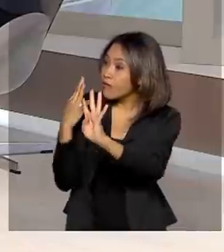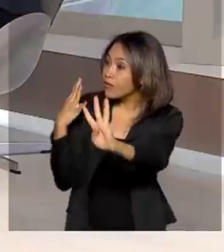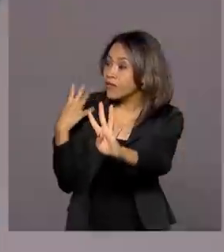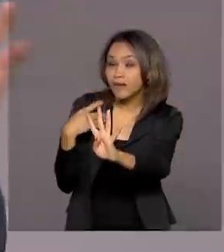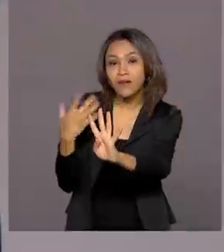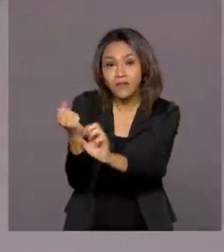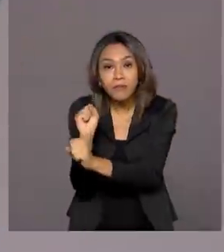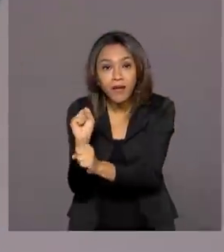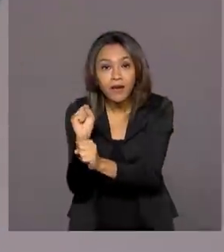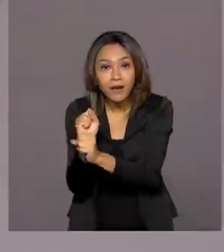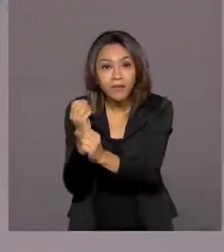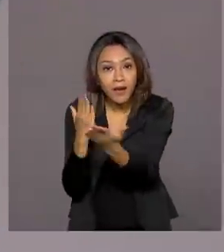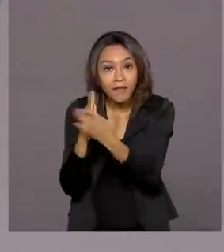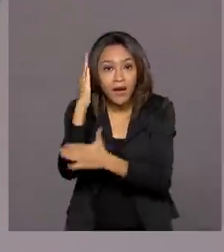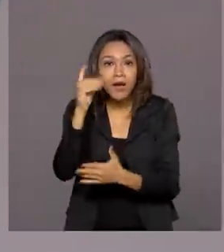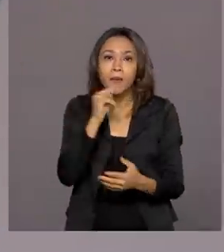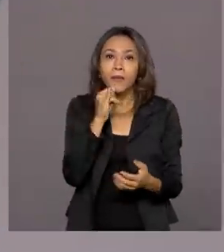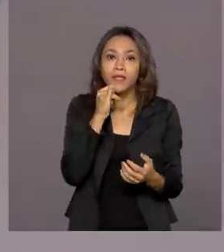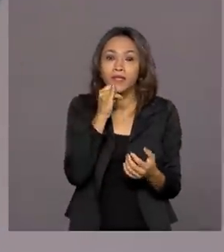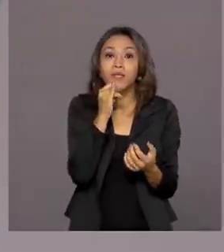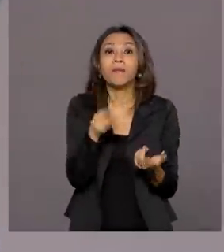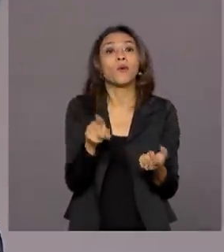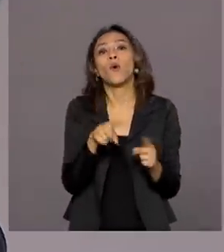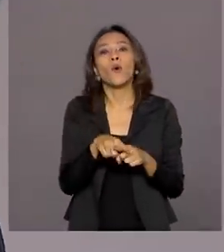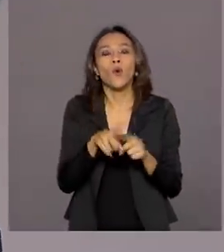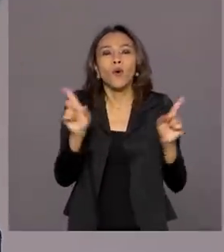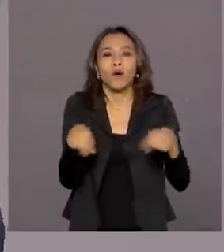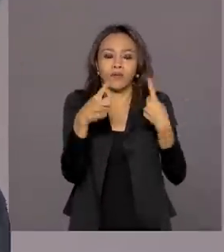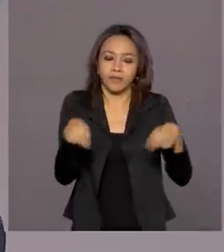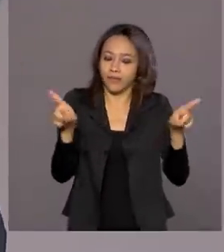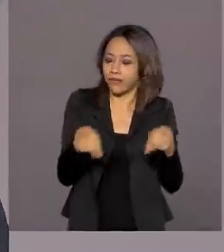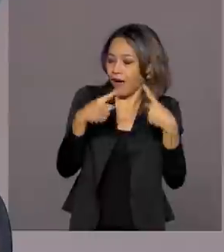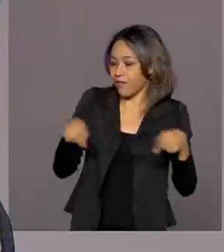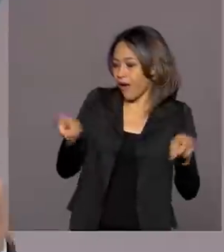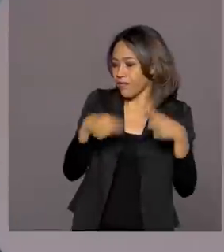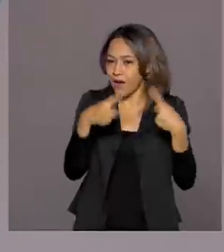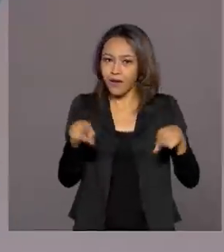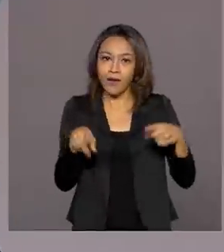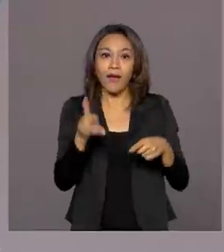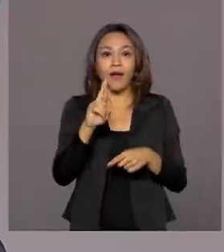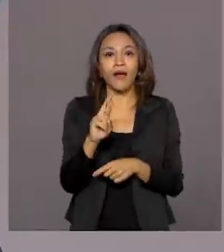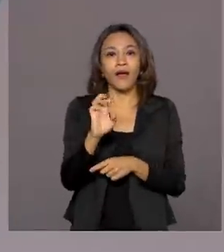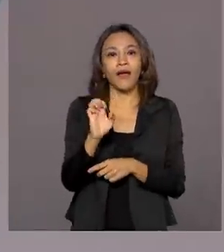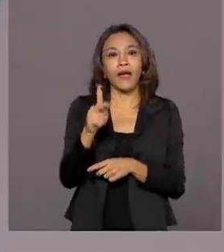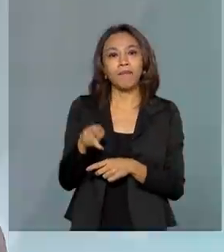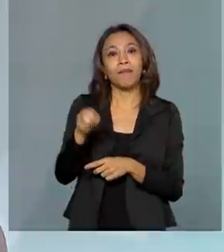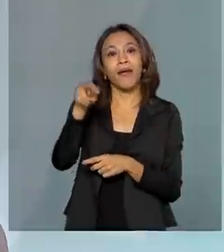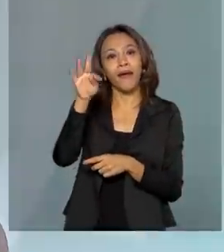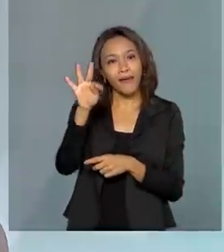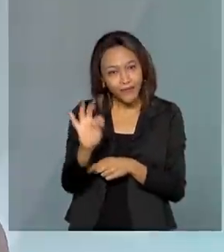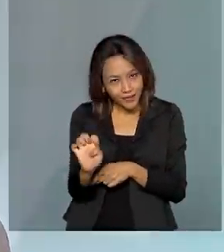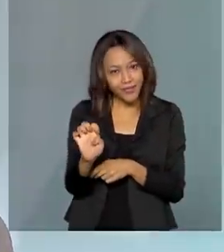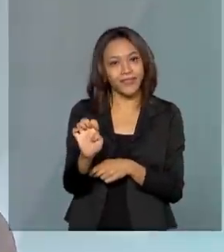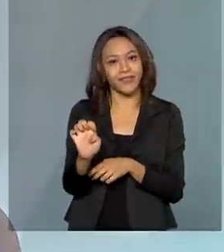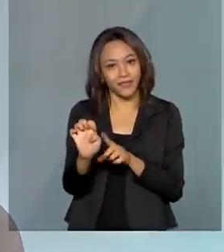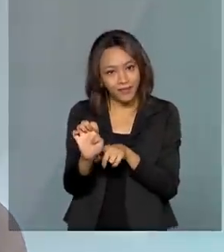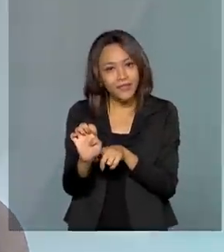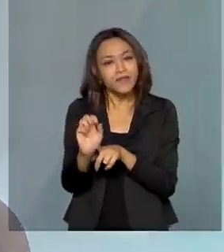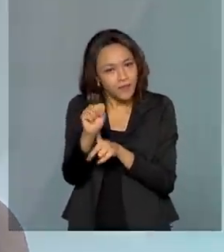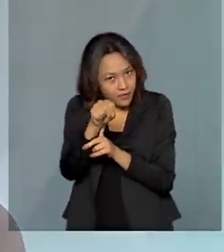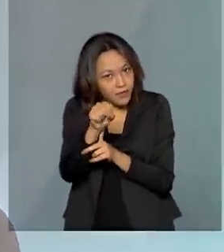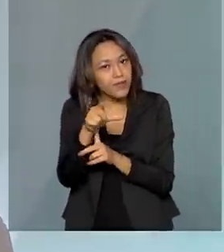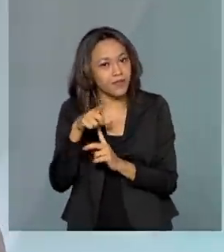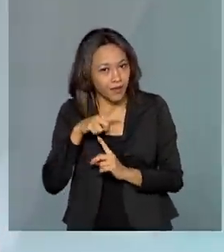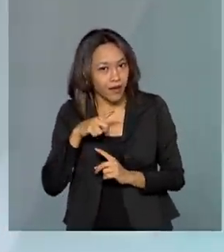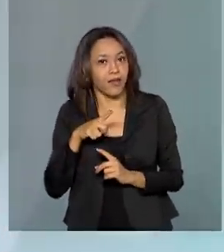reconhecidos. Como, por exemplo, o Repente, né? O Repente eu vi que é uma dessas manifestações... Sim, sim, sim. O Repente,